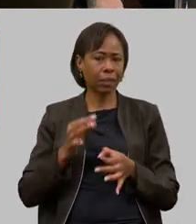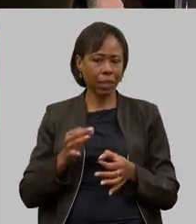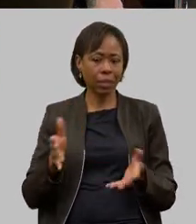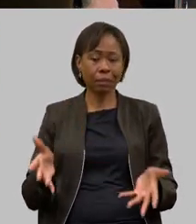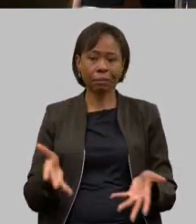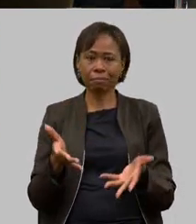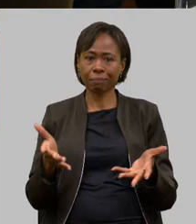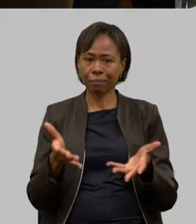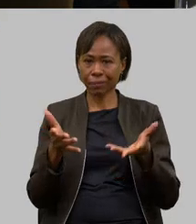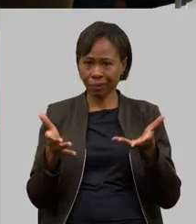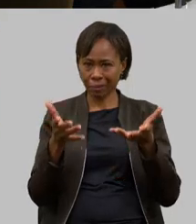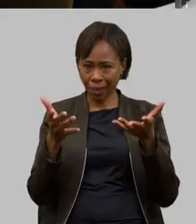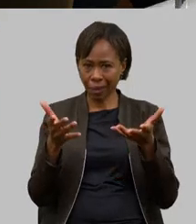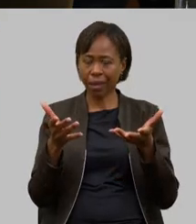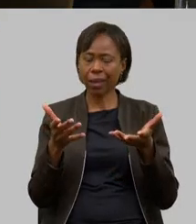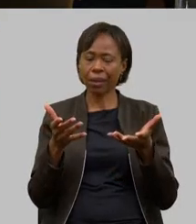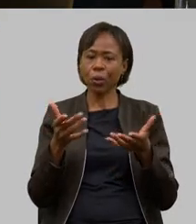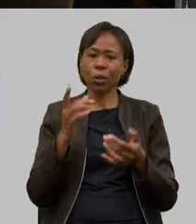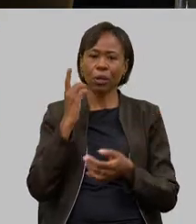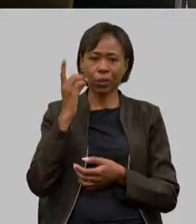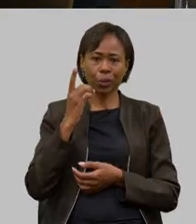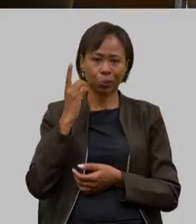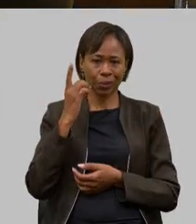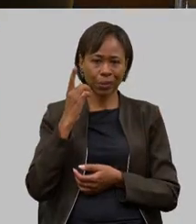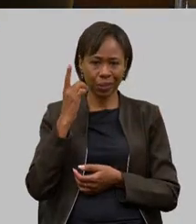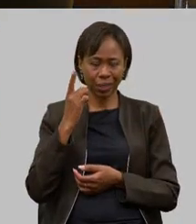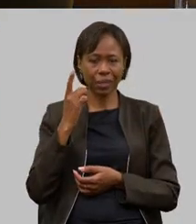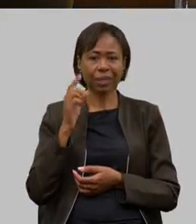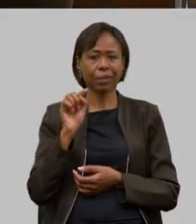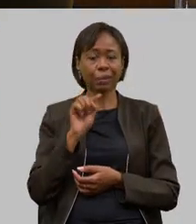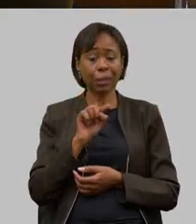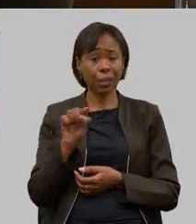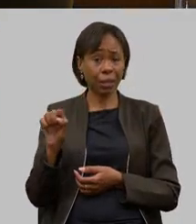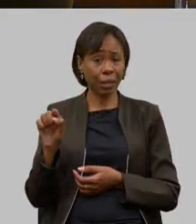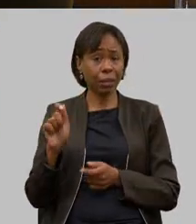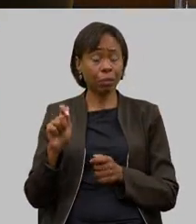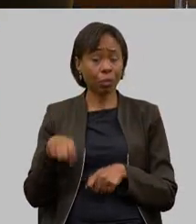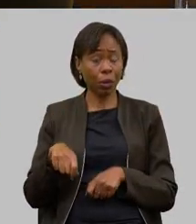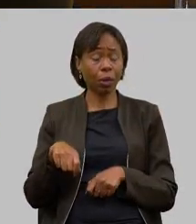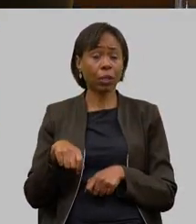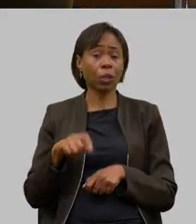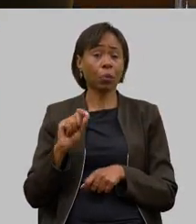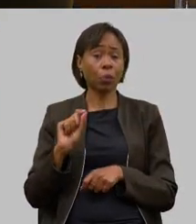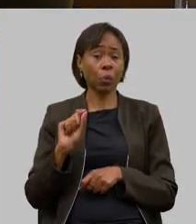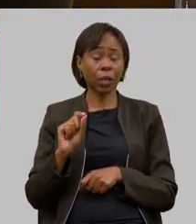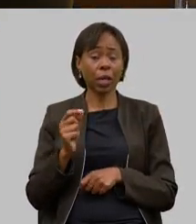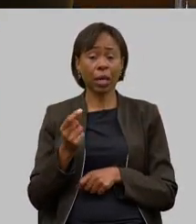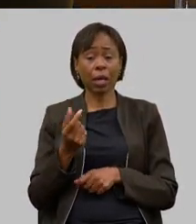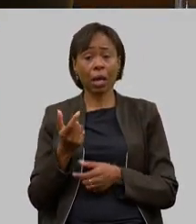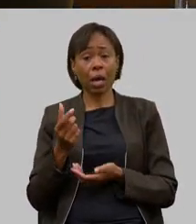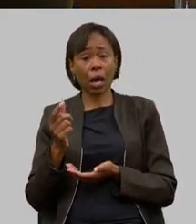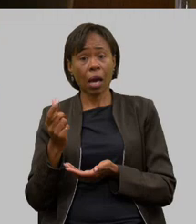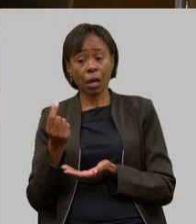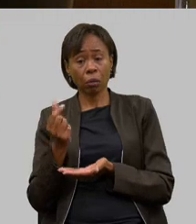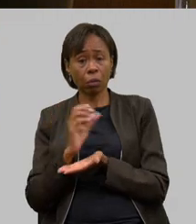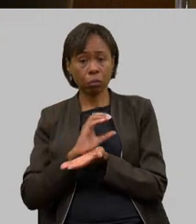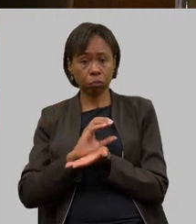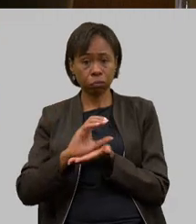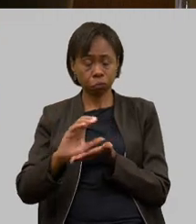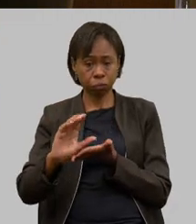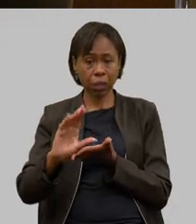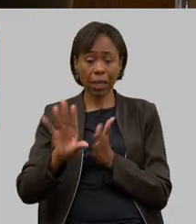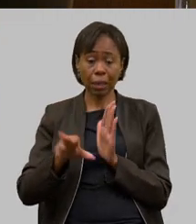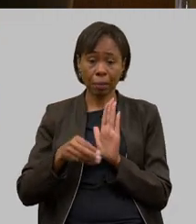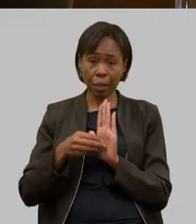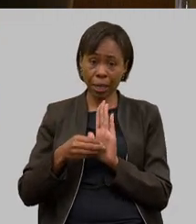colegas deputados a direcionarem as suas emendas parlamentares a